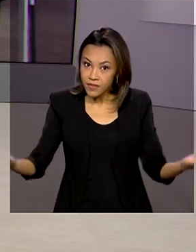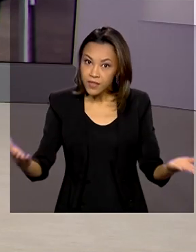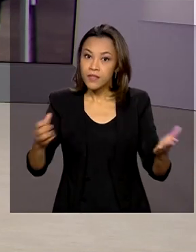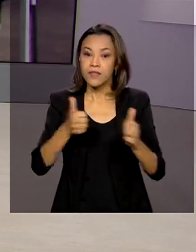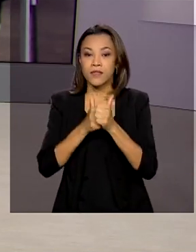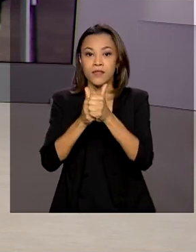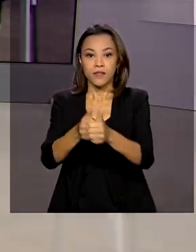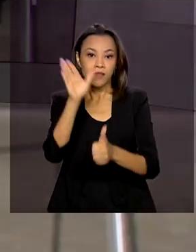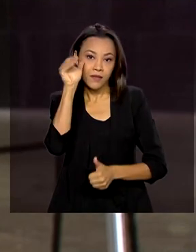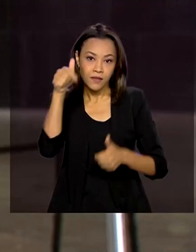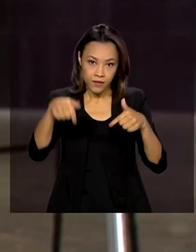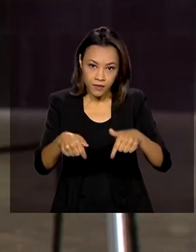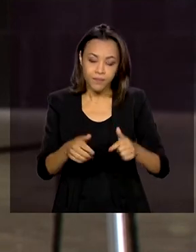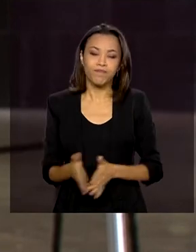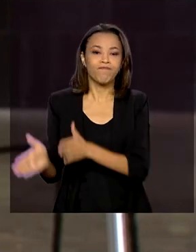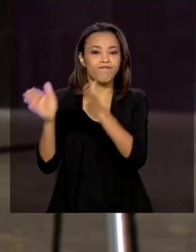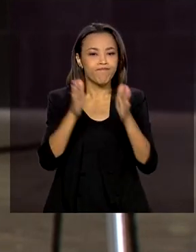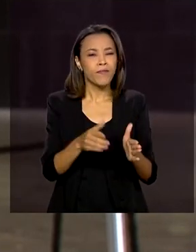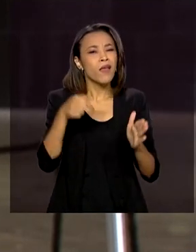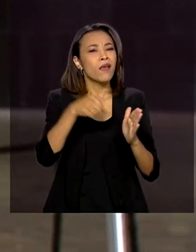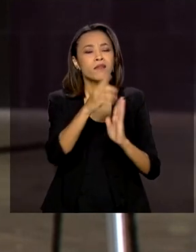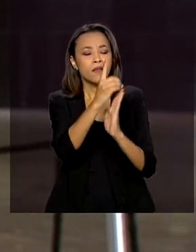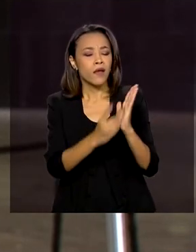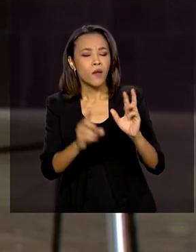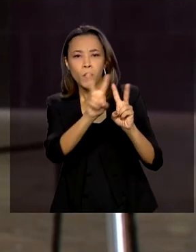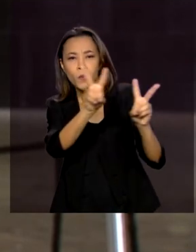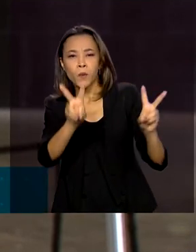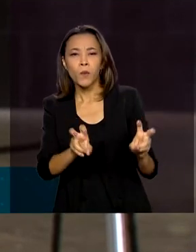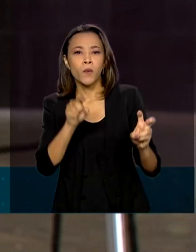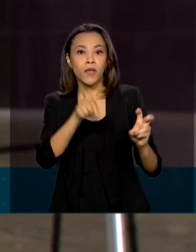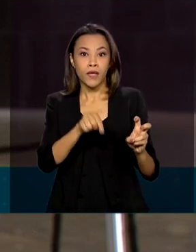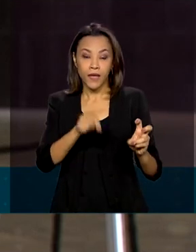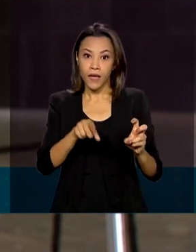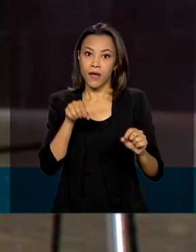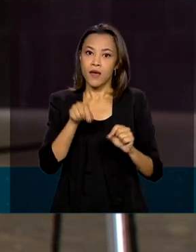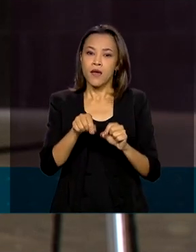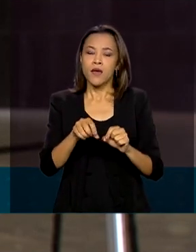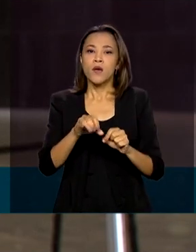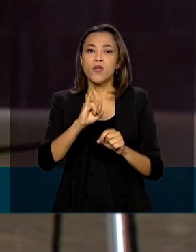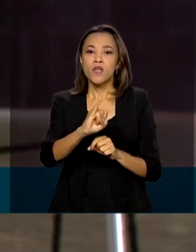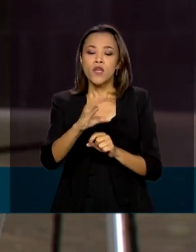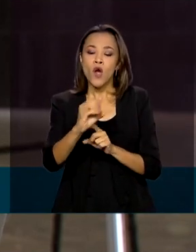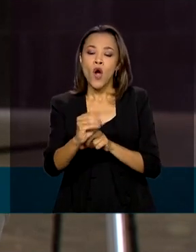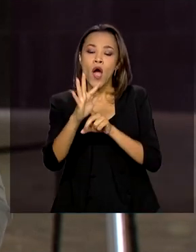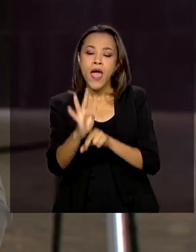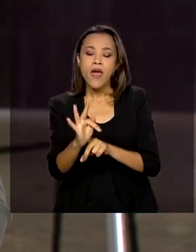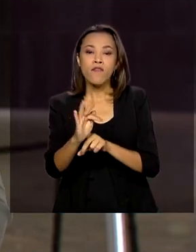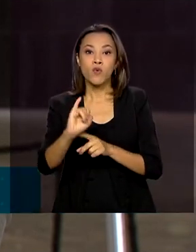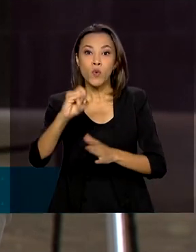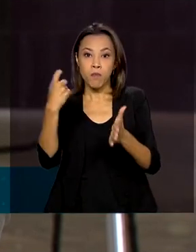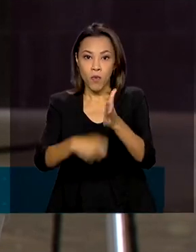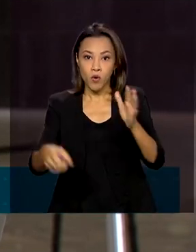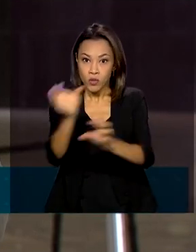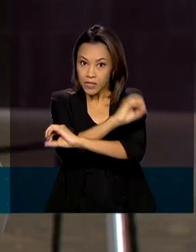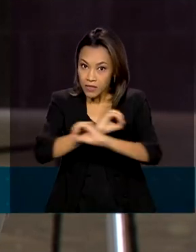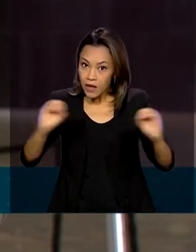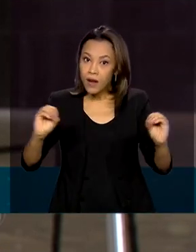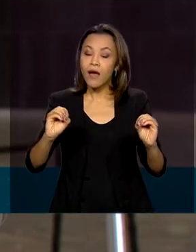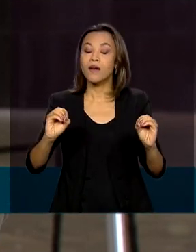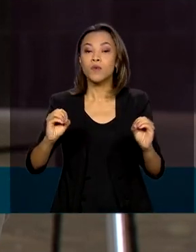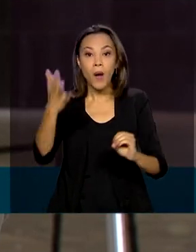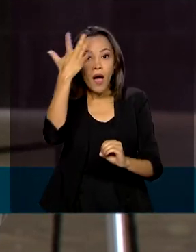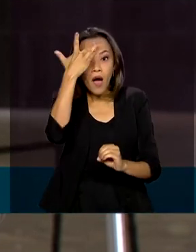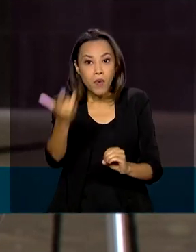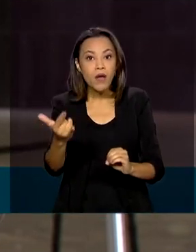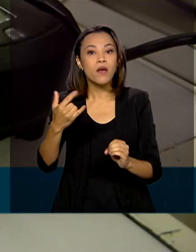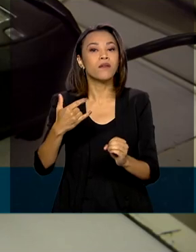acompanham. Olha, é isso mesmo, esse decreto determina que a alíquota do IOF fique zerada em operações de créditos feitas a partir desta terça